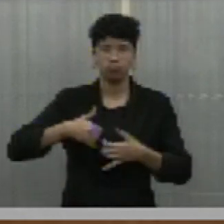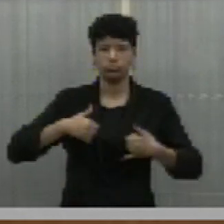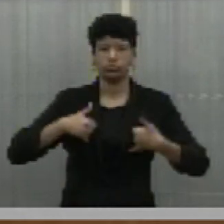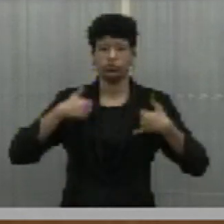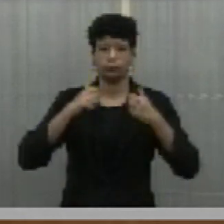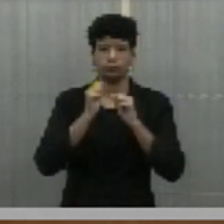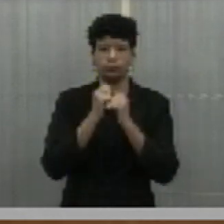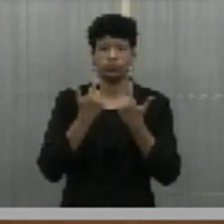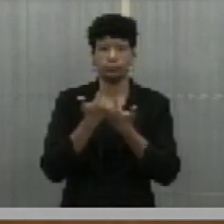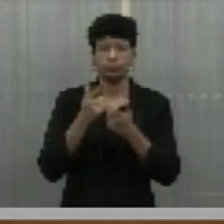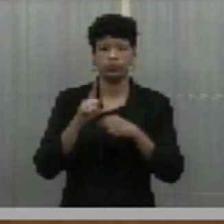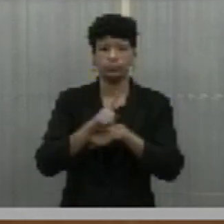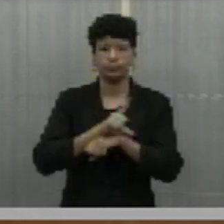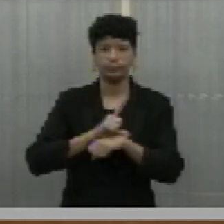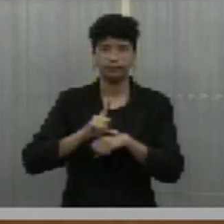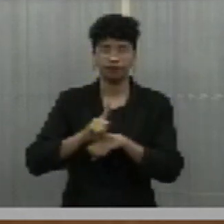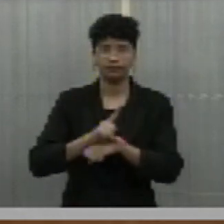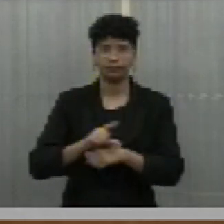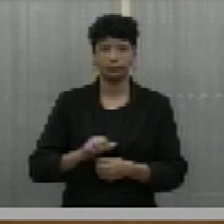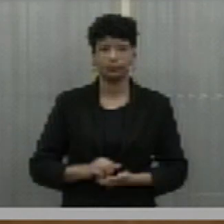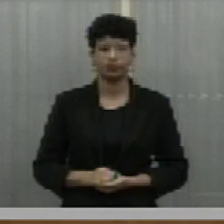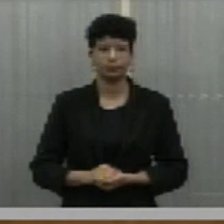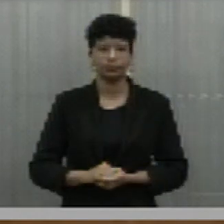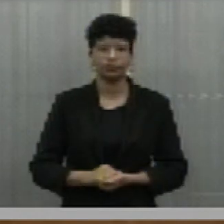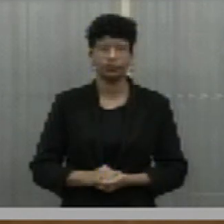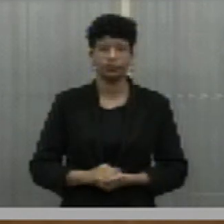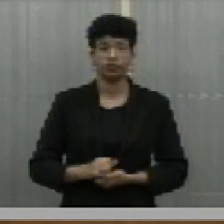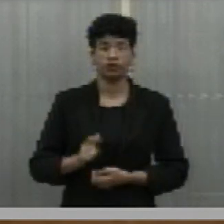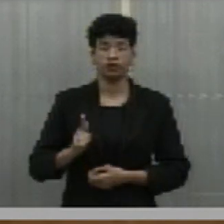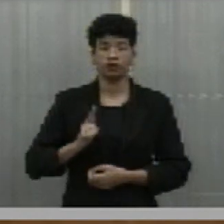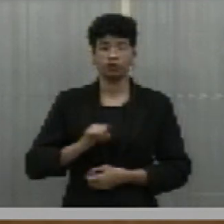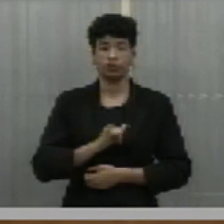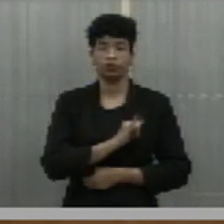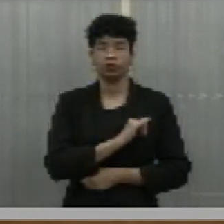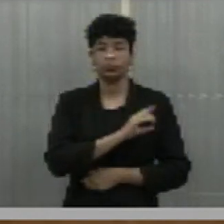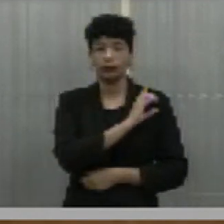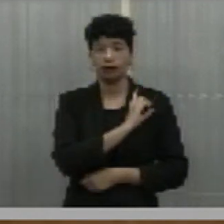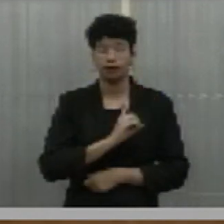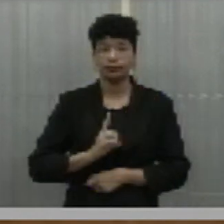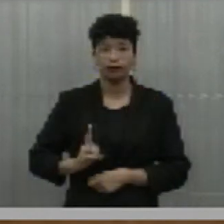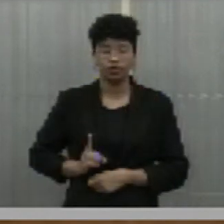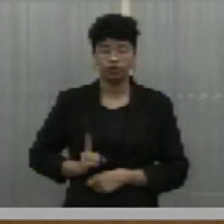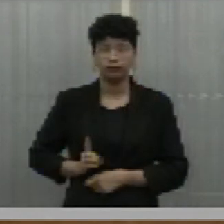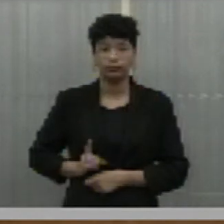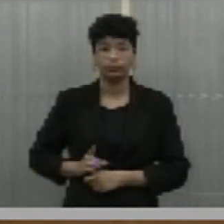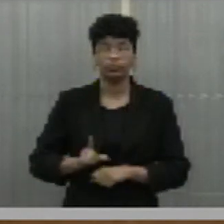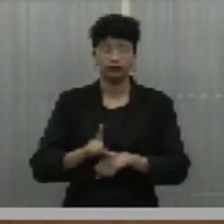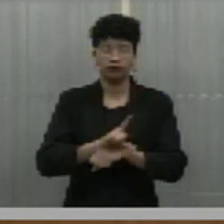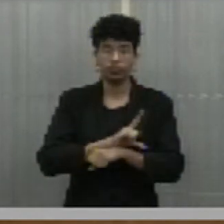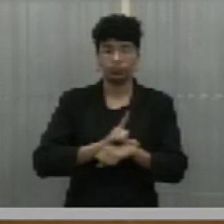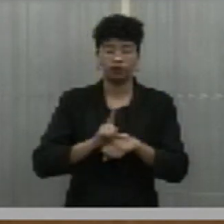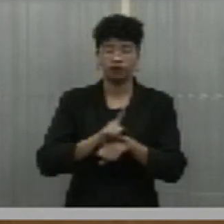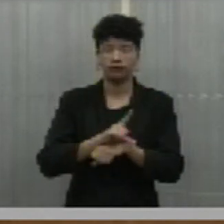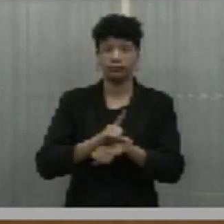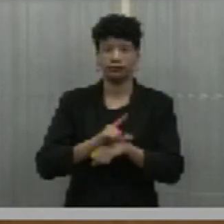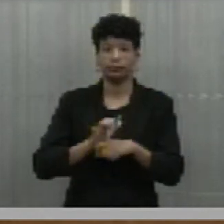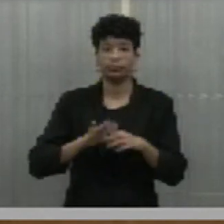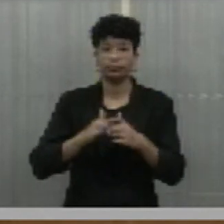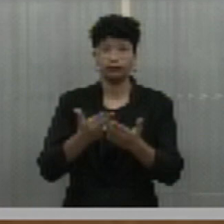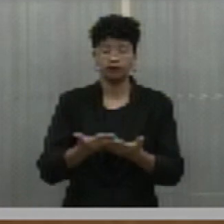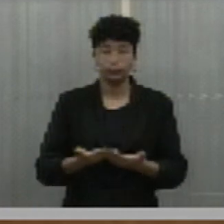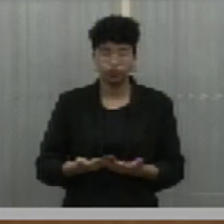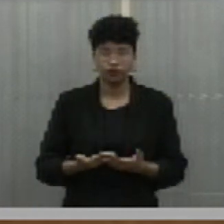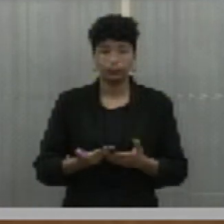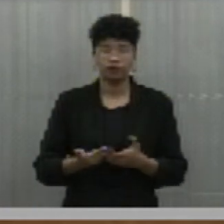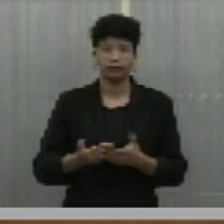Assembleia Legislativa. Gerson Valdo Isaia, deputado com assento nesta Casa Legislativa, requer, na forma